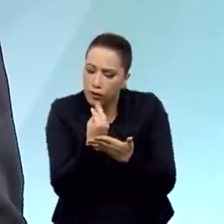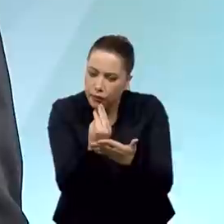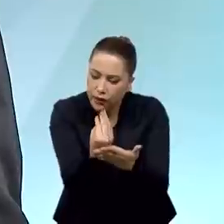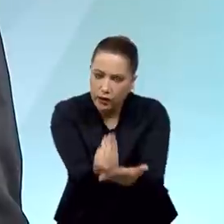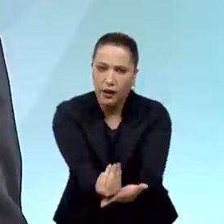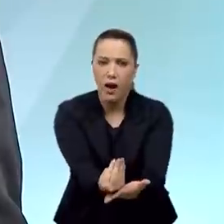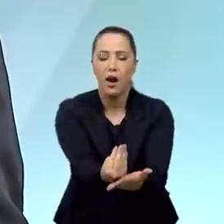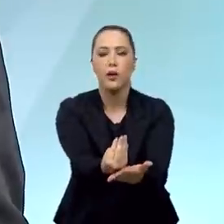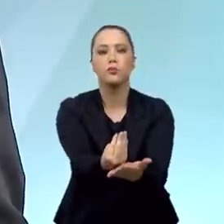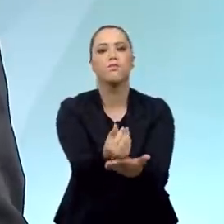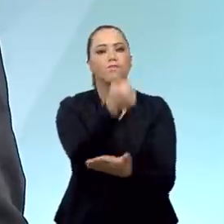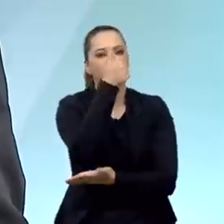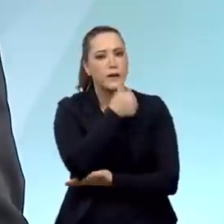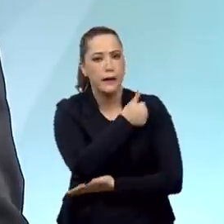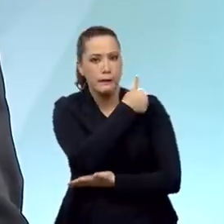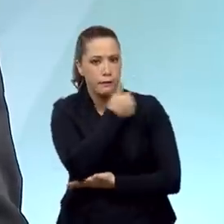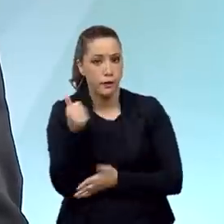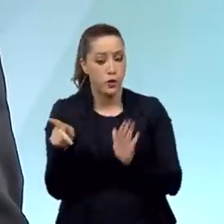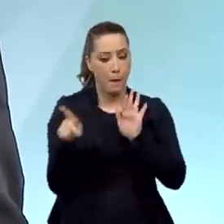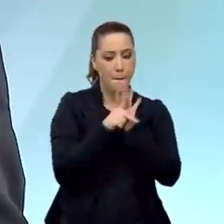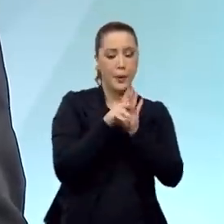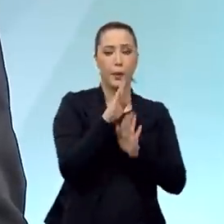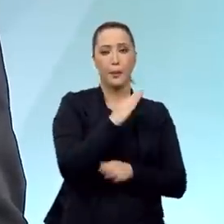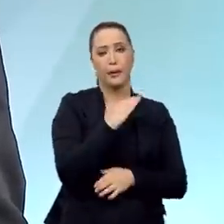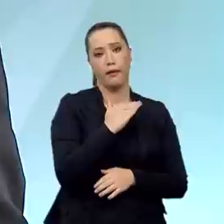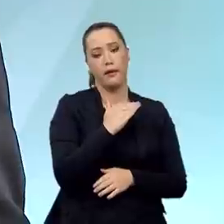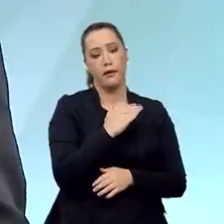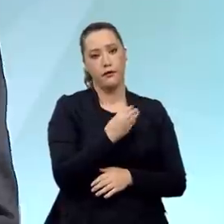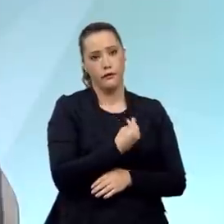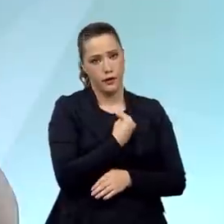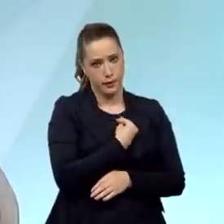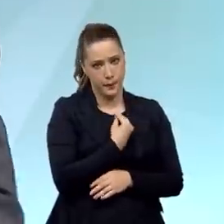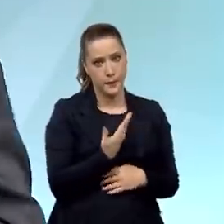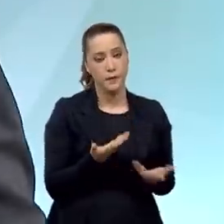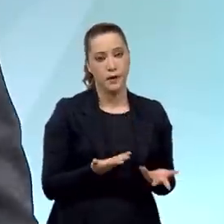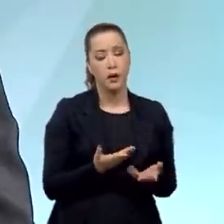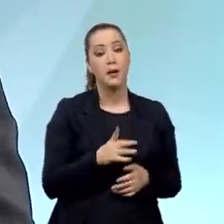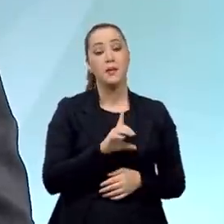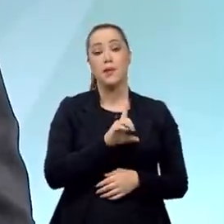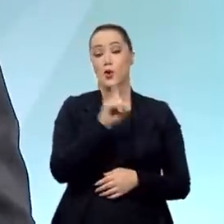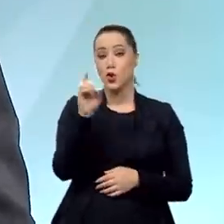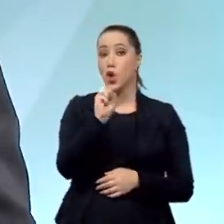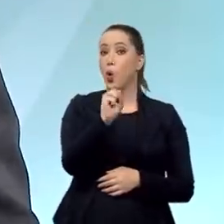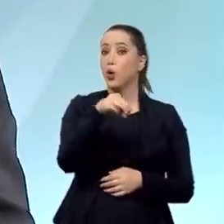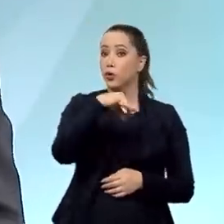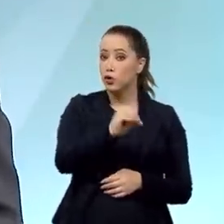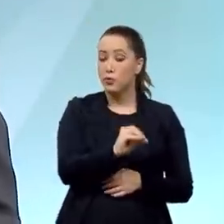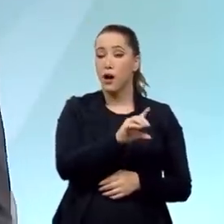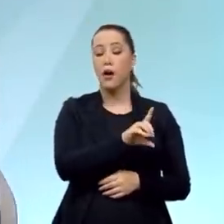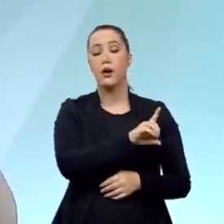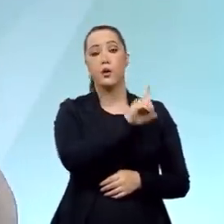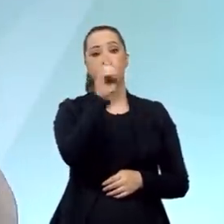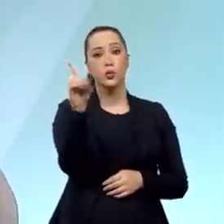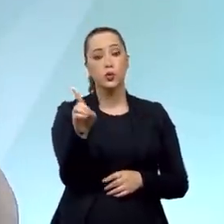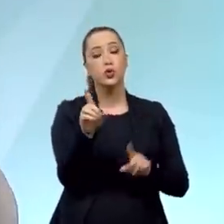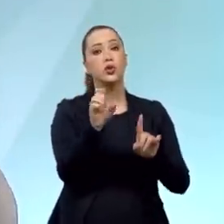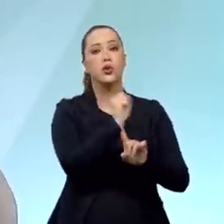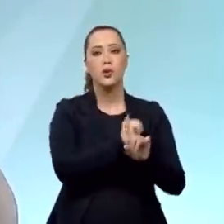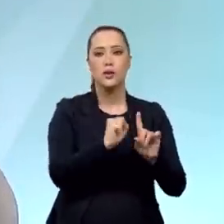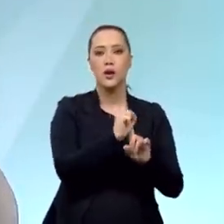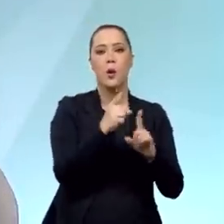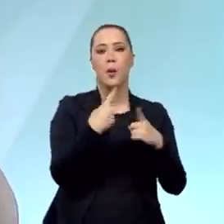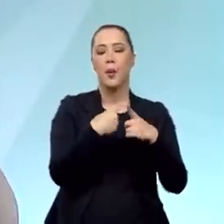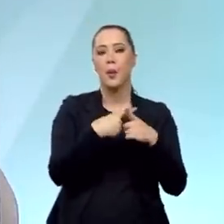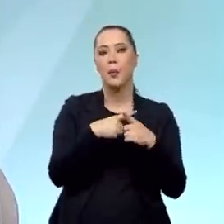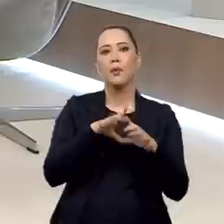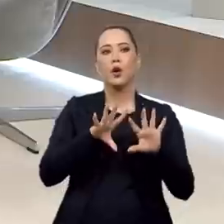guerra. Mas, na verdade, o 8 de maio, ele é uma data psicossocial. Porque a capitulação do alemão